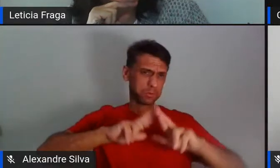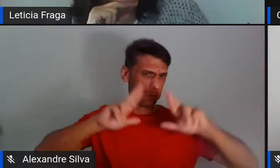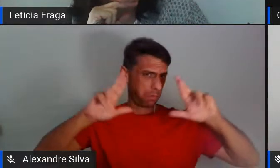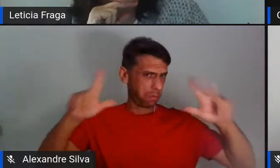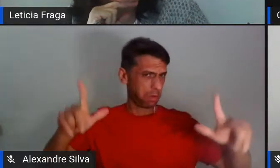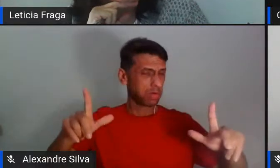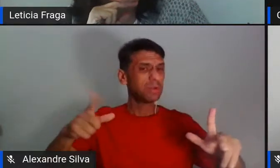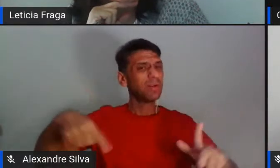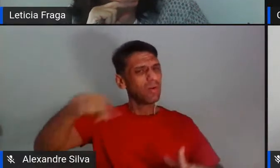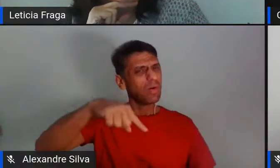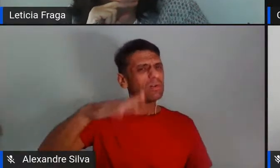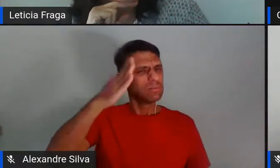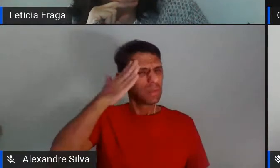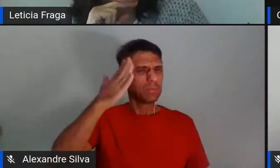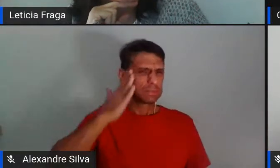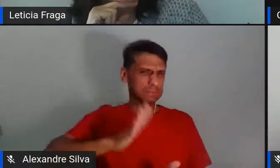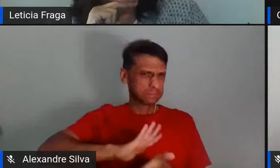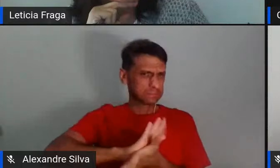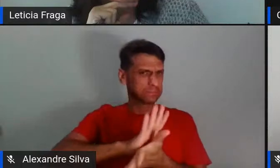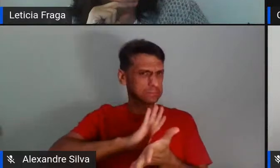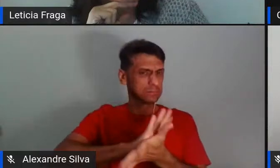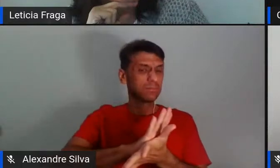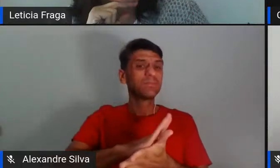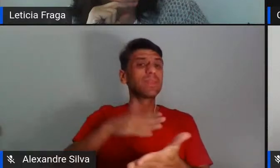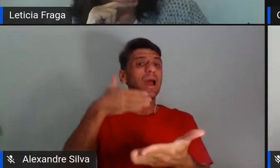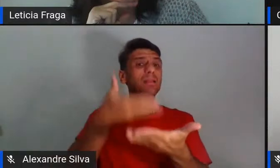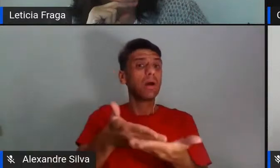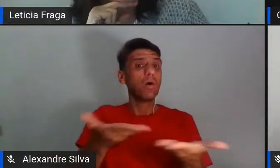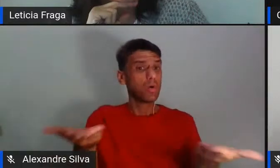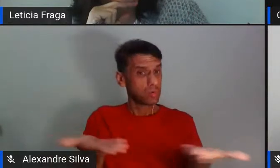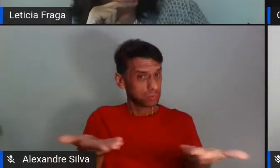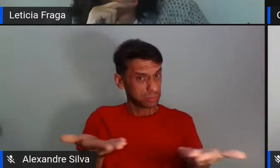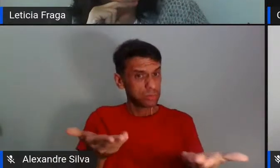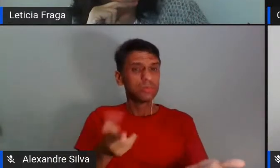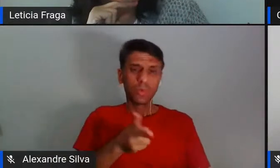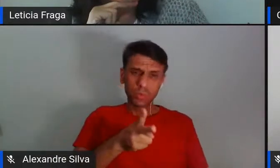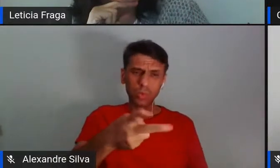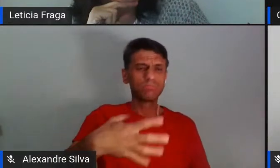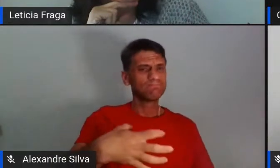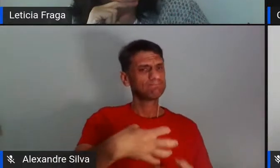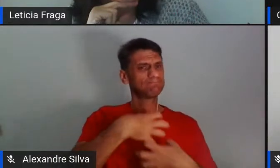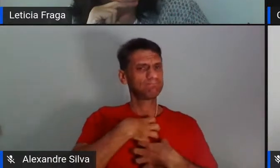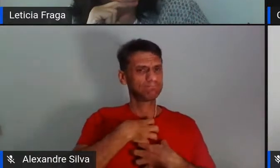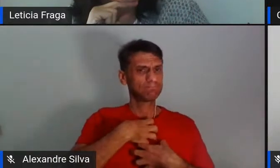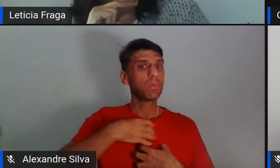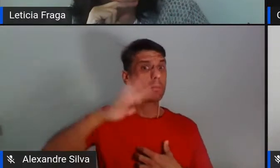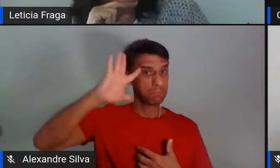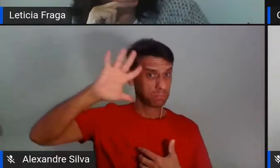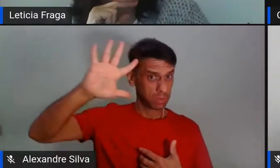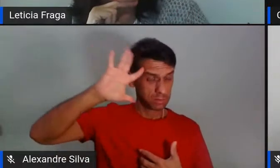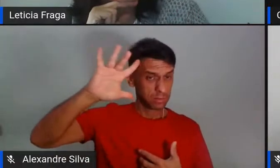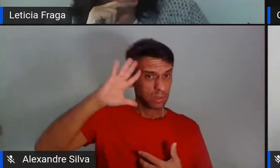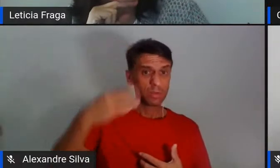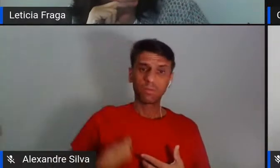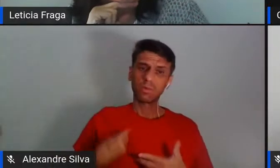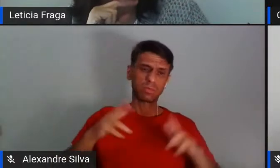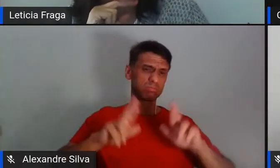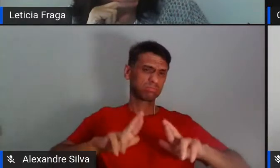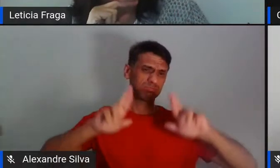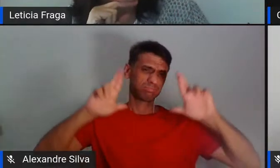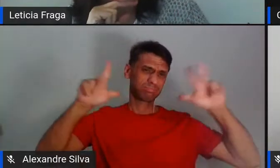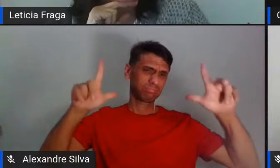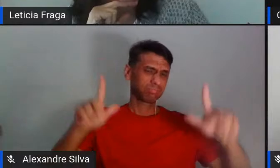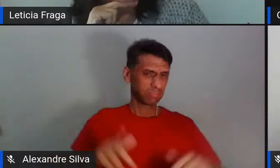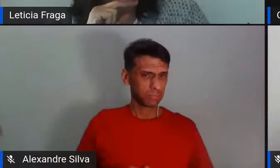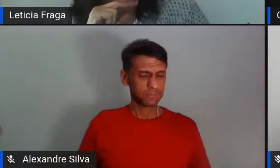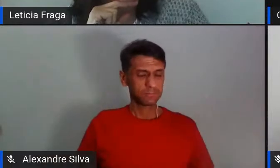esteja sendo ainda cruel, nós continuamos pensando e sentindo e vivendo de outra maneira. E